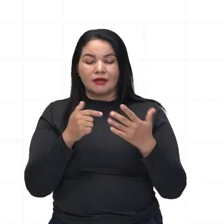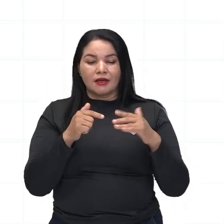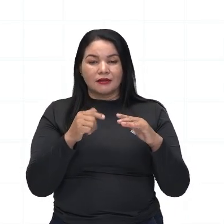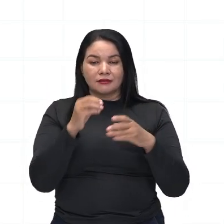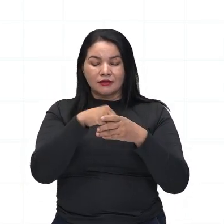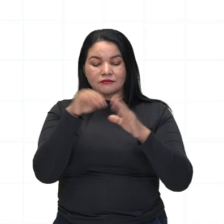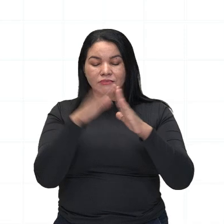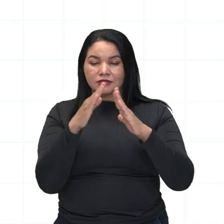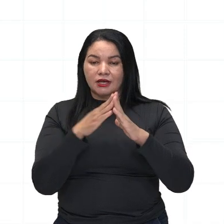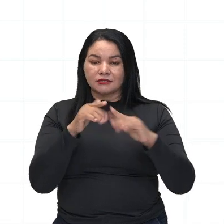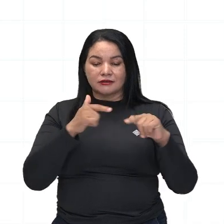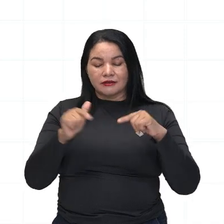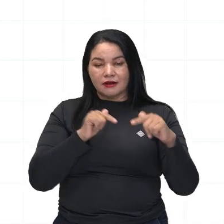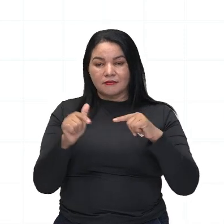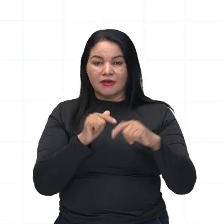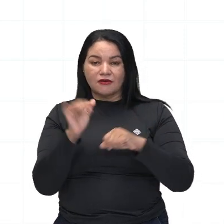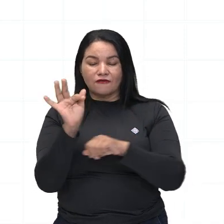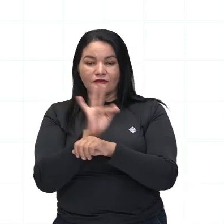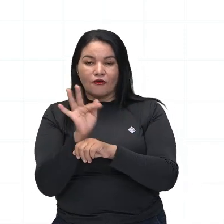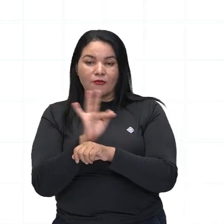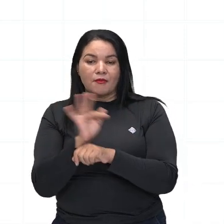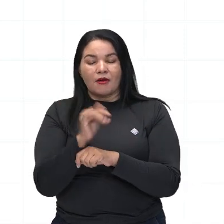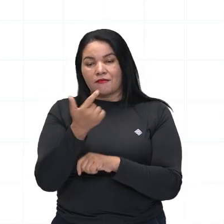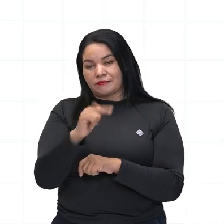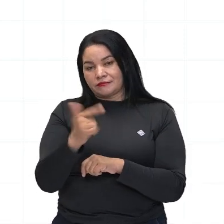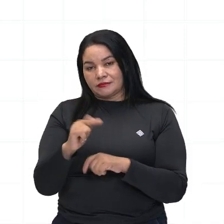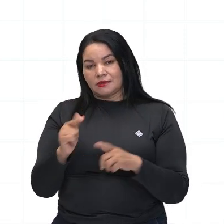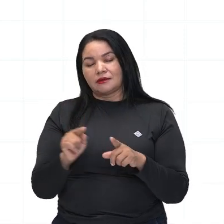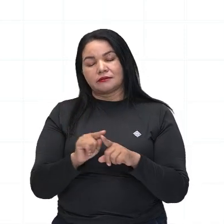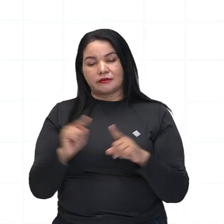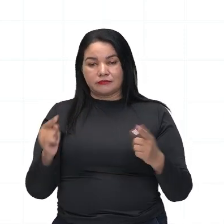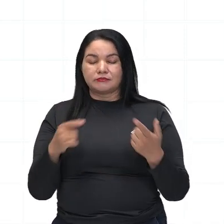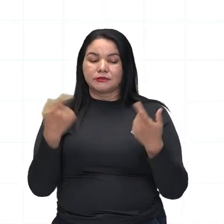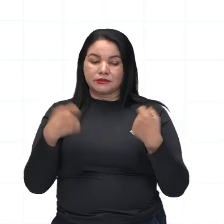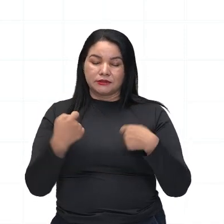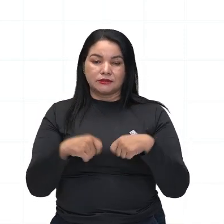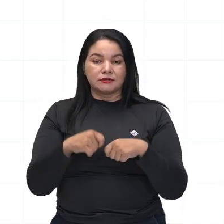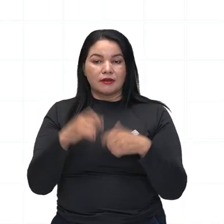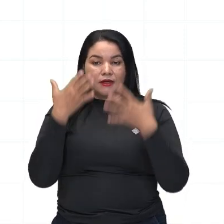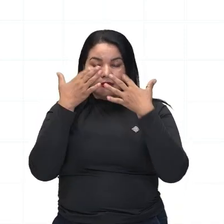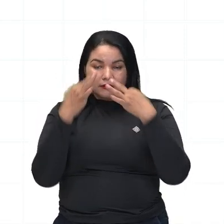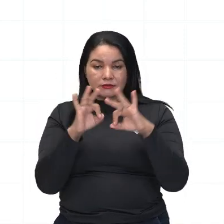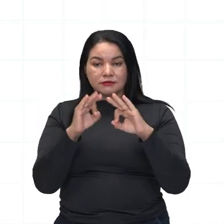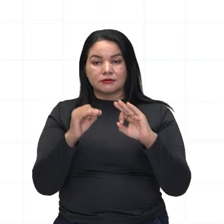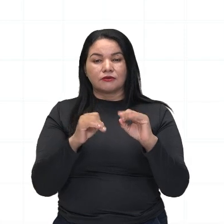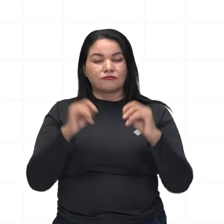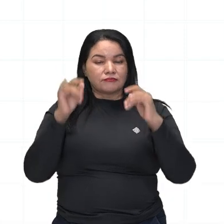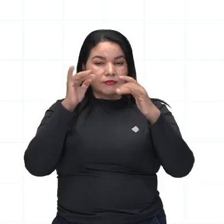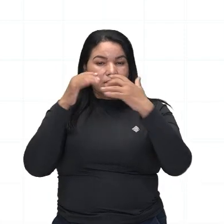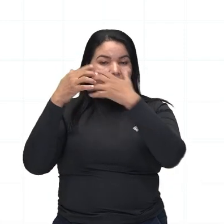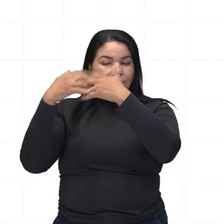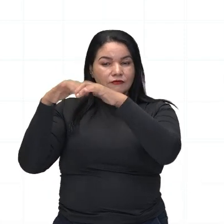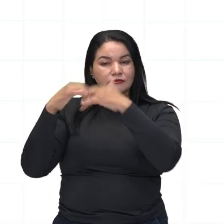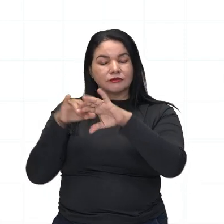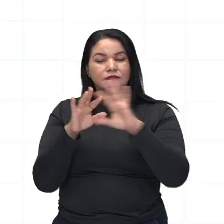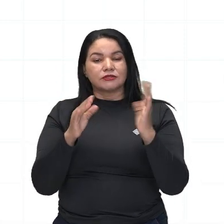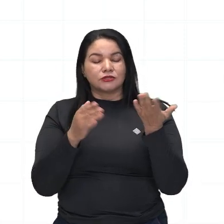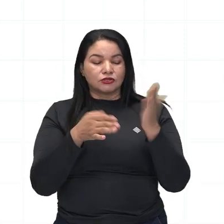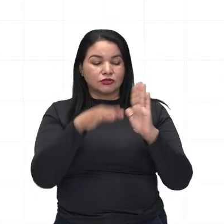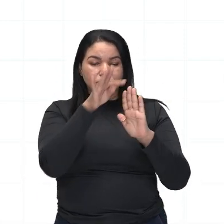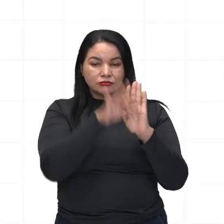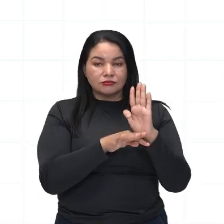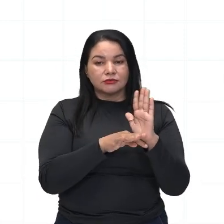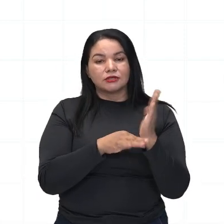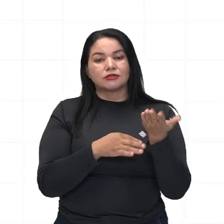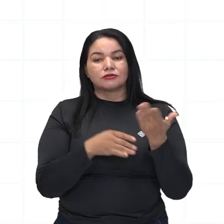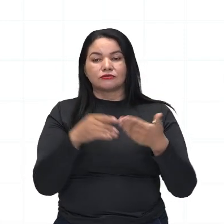certo? Então, percebam que a proposta de redação quer que você reflita exatamente sobre isso. Olha